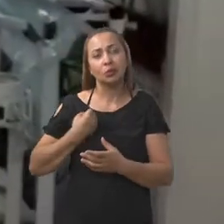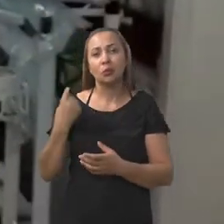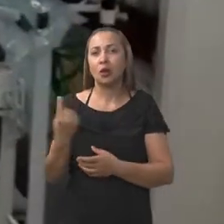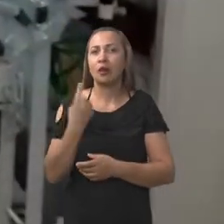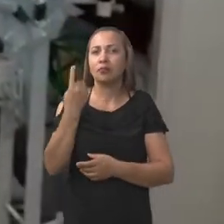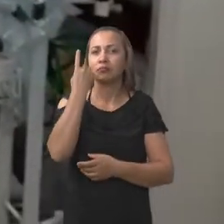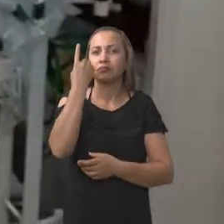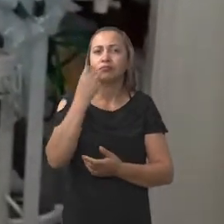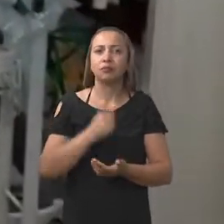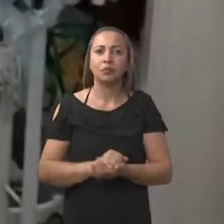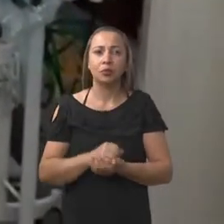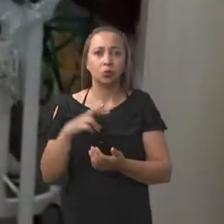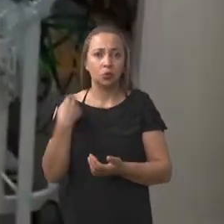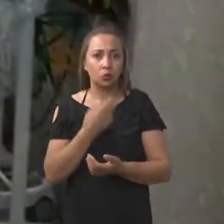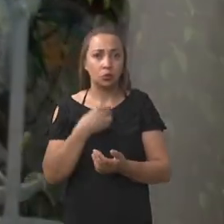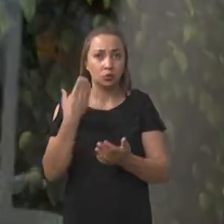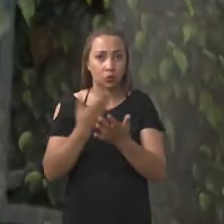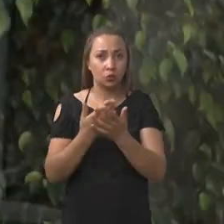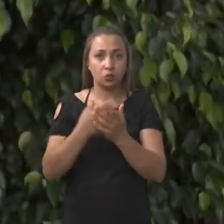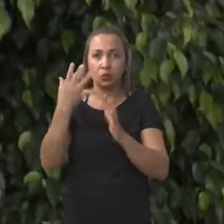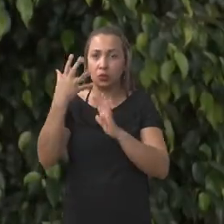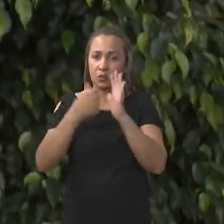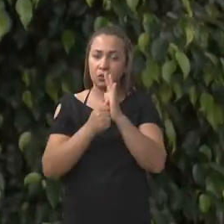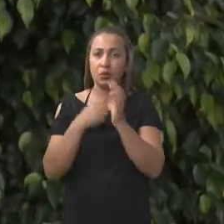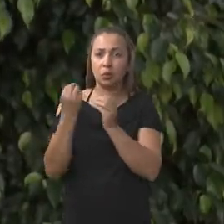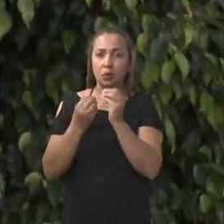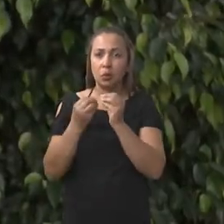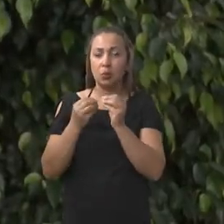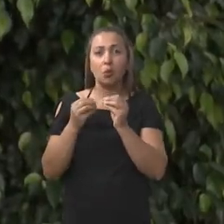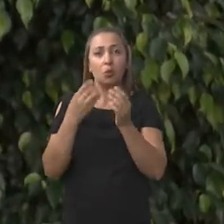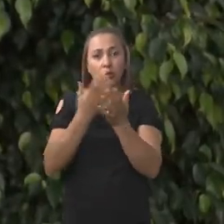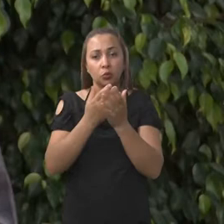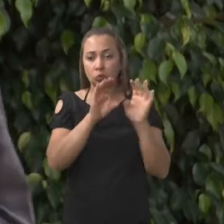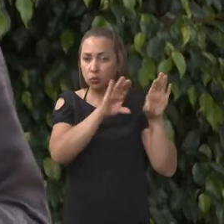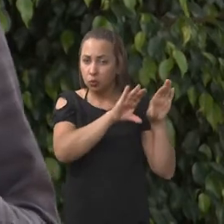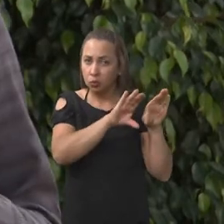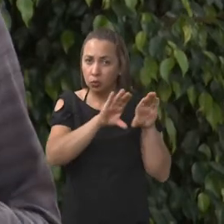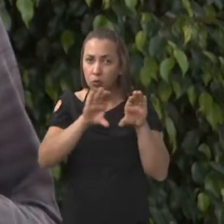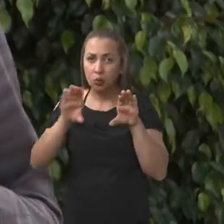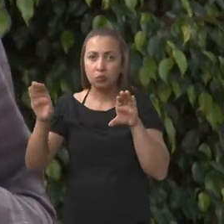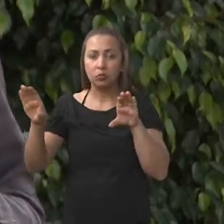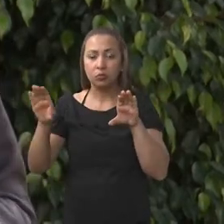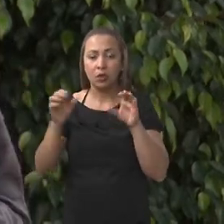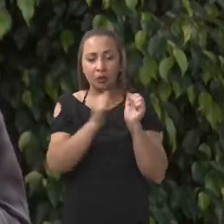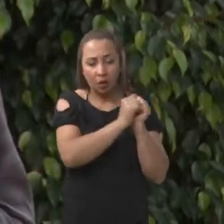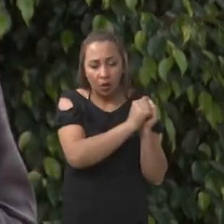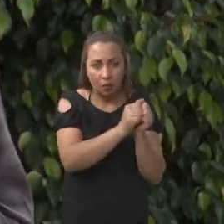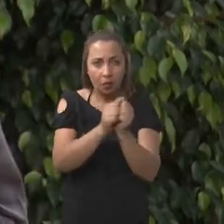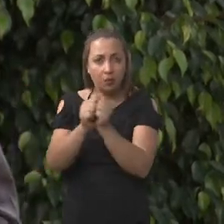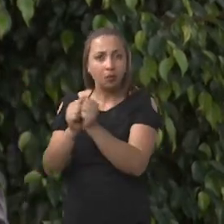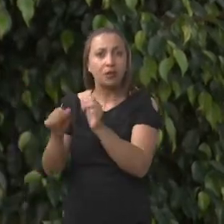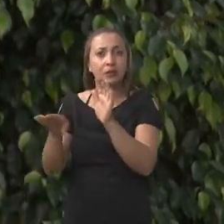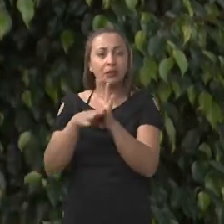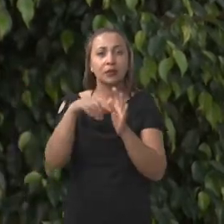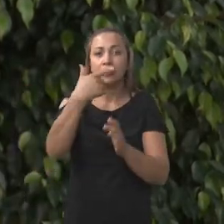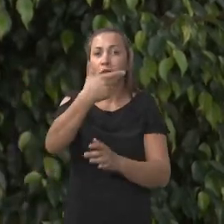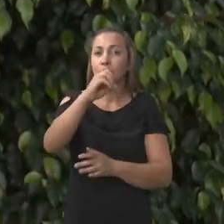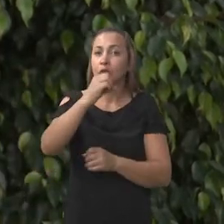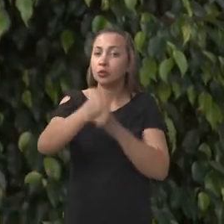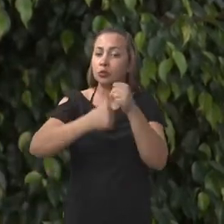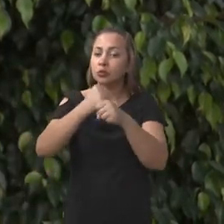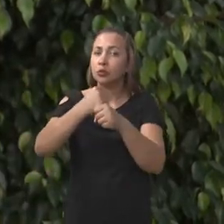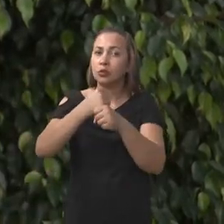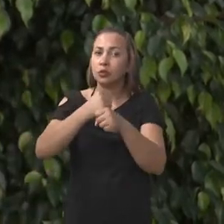prevalência elevada. Nosso estudo, ele caracteriza-se como um estudo longitudinal, com uma proposta de trabalhar esse acompanhamento durante 20